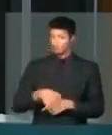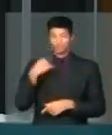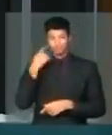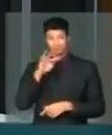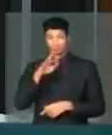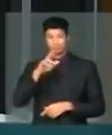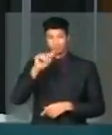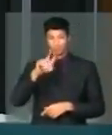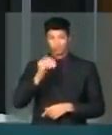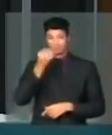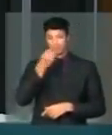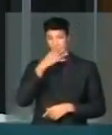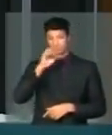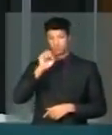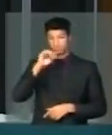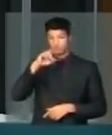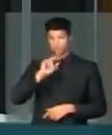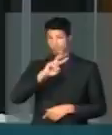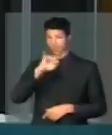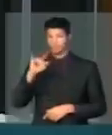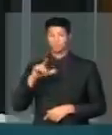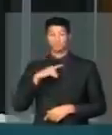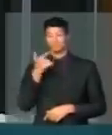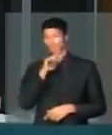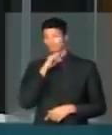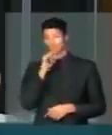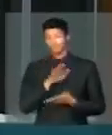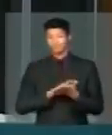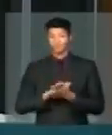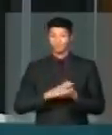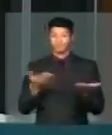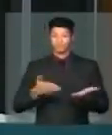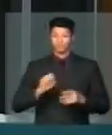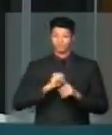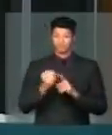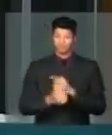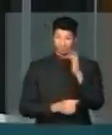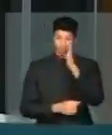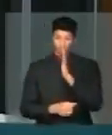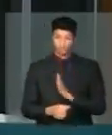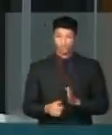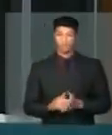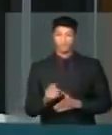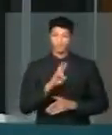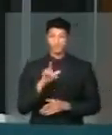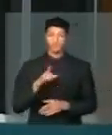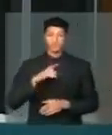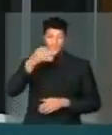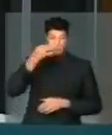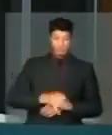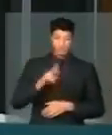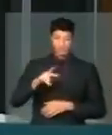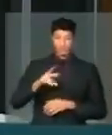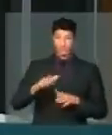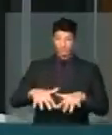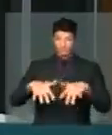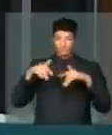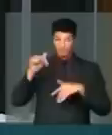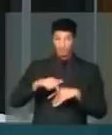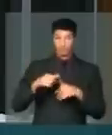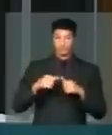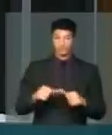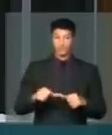deputado Fraga, que o bom senso vai prevalecer. Não tenho dúvida que hoje a sociedade brasileira vai ter a certeza que esse parlamento